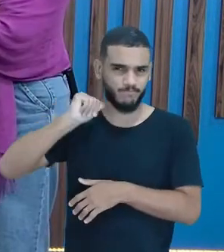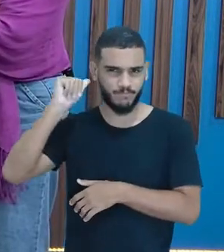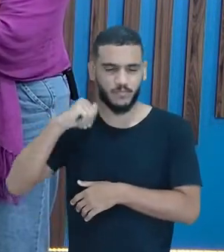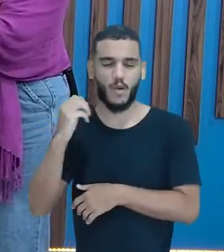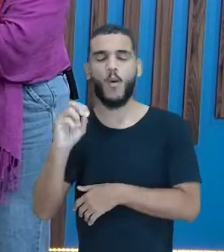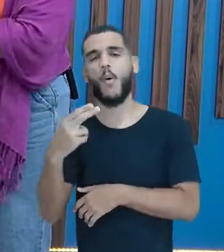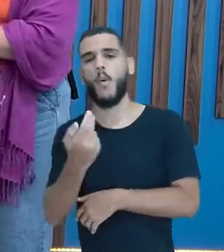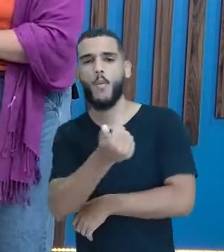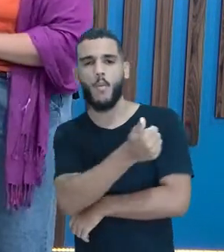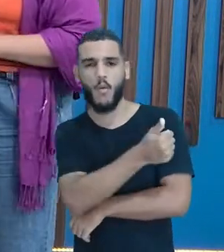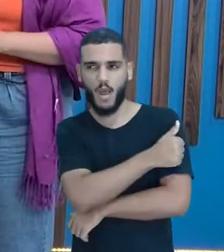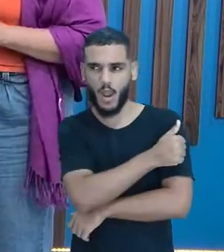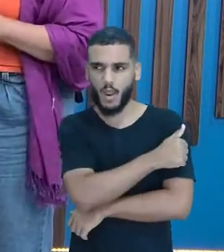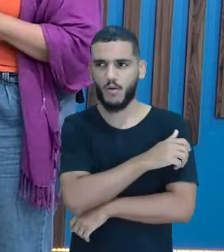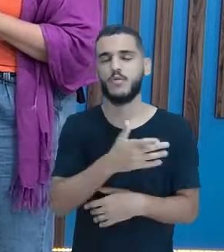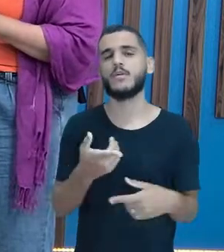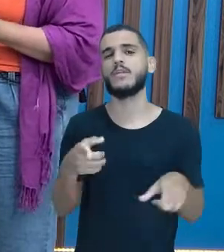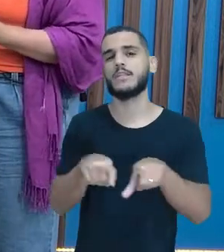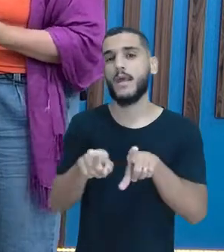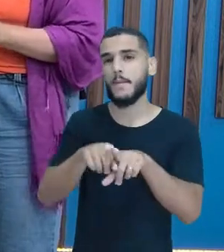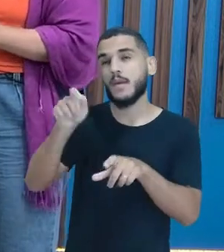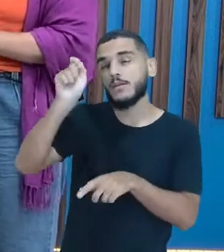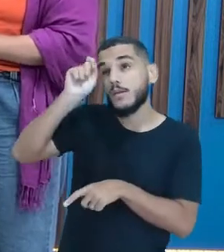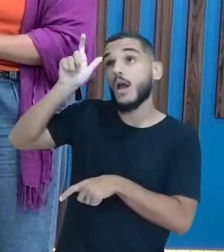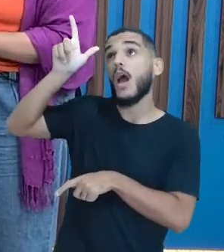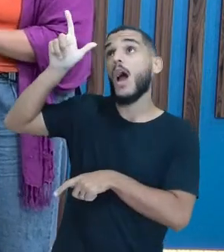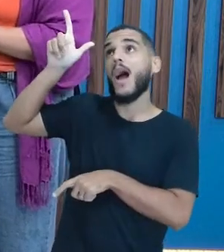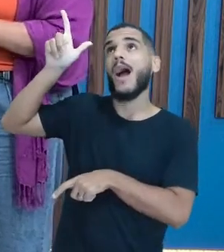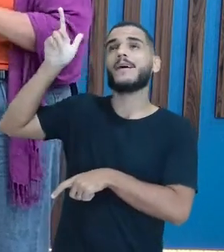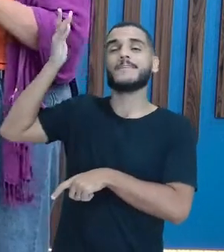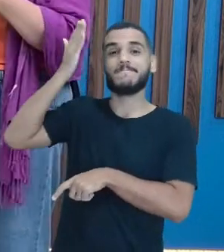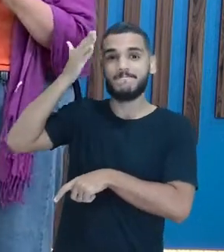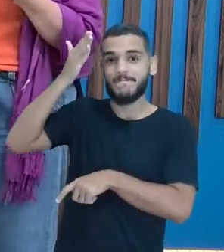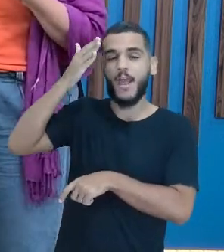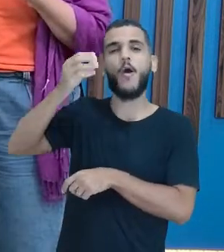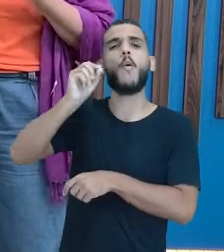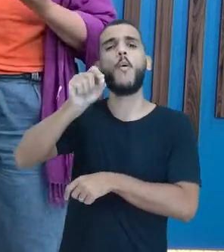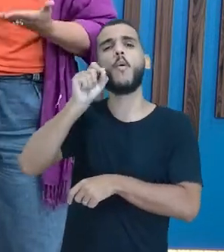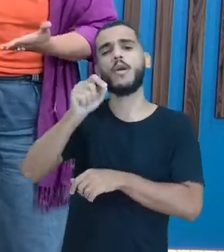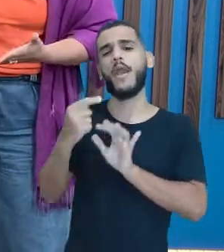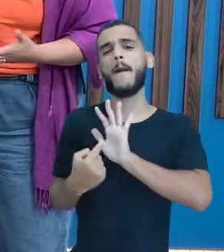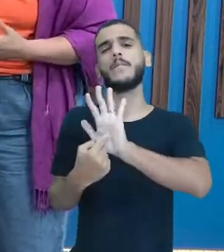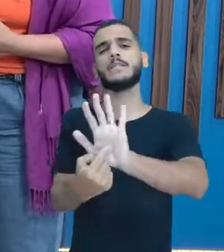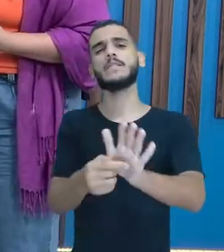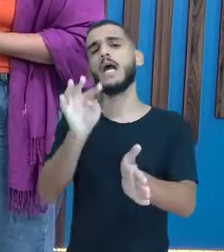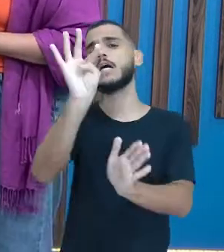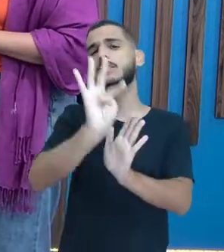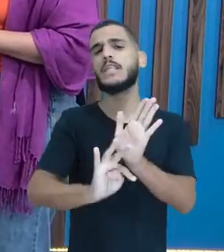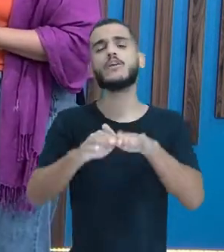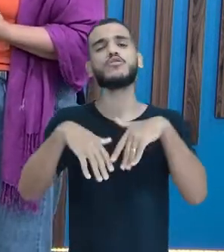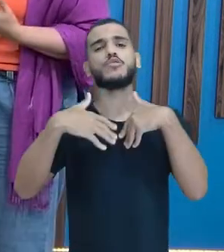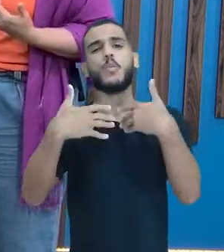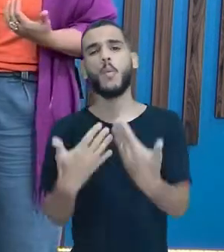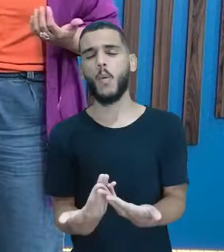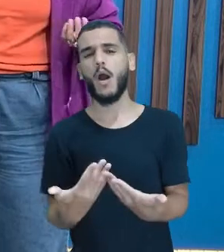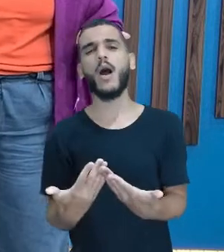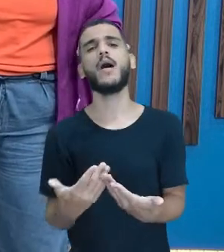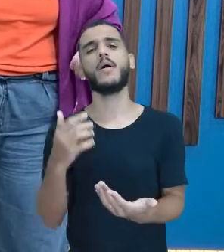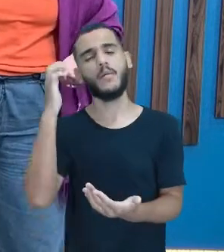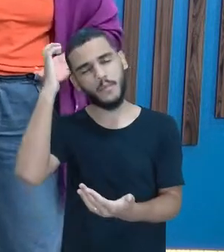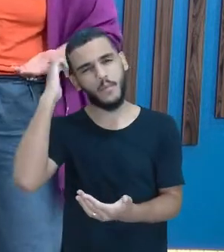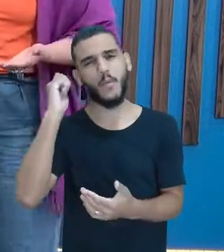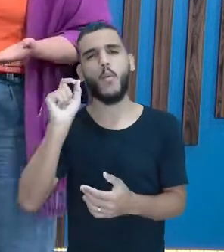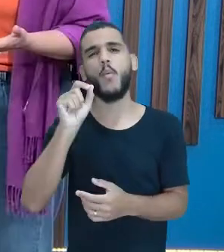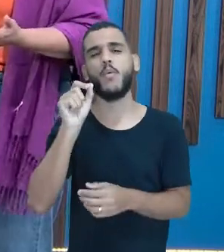aluno ator. A concepção da ideia daquilo que você vai apresentar, né? Qual é o texto que vai ser apresentado? O que é vai ser